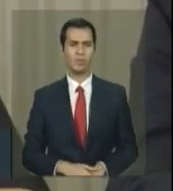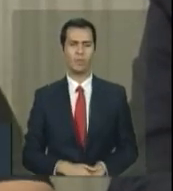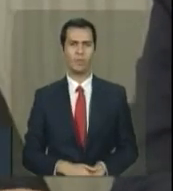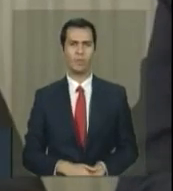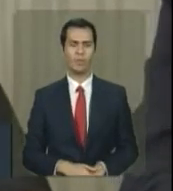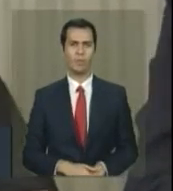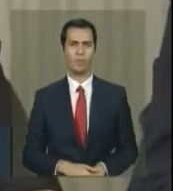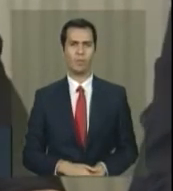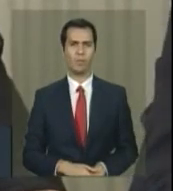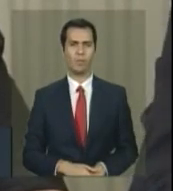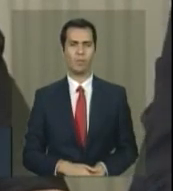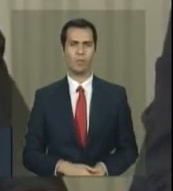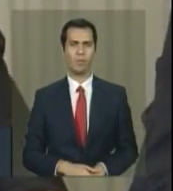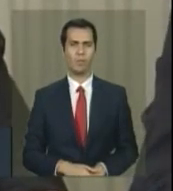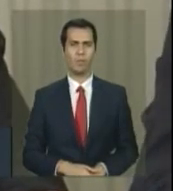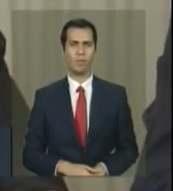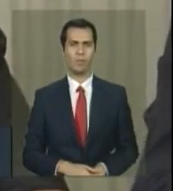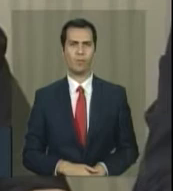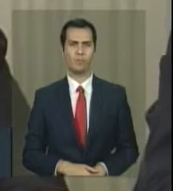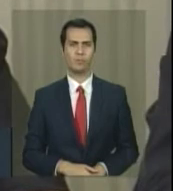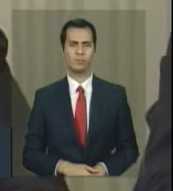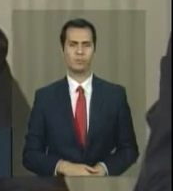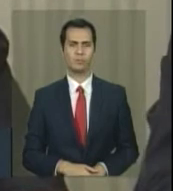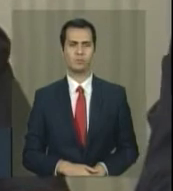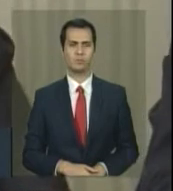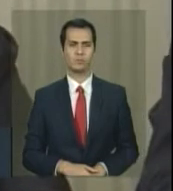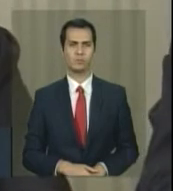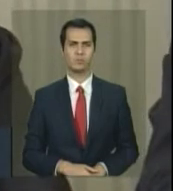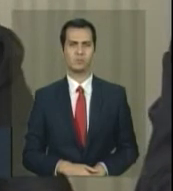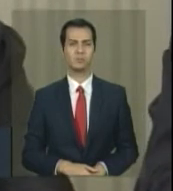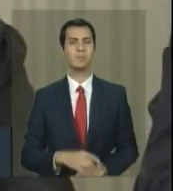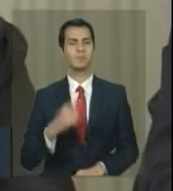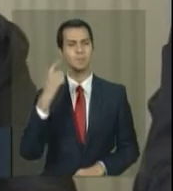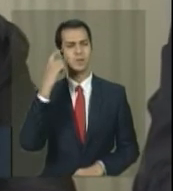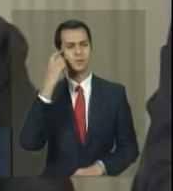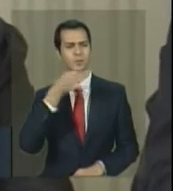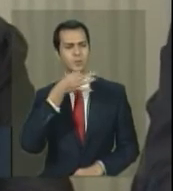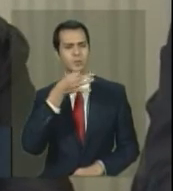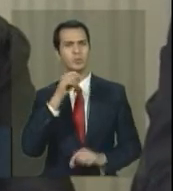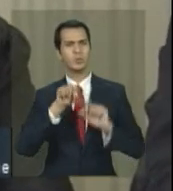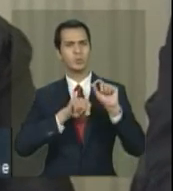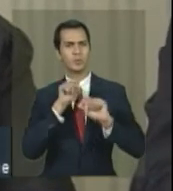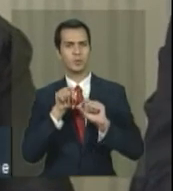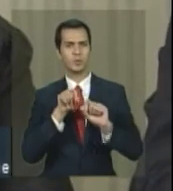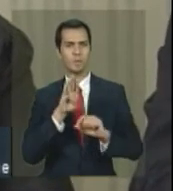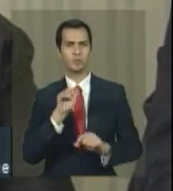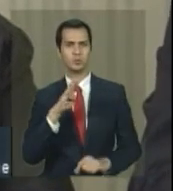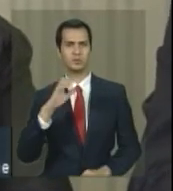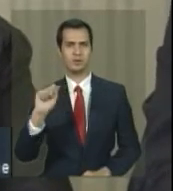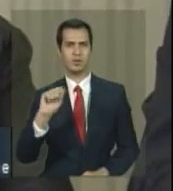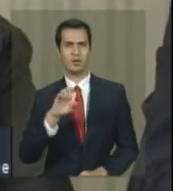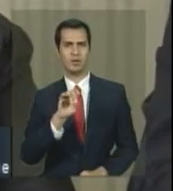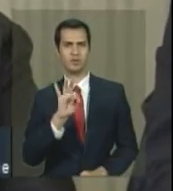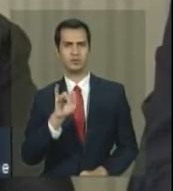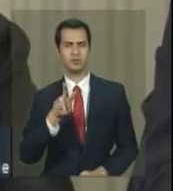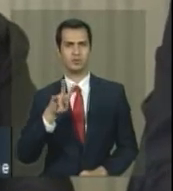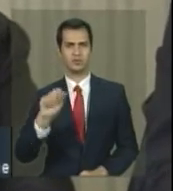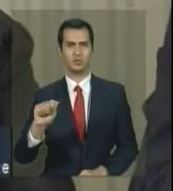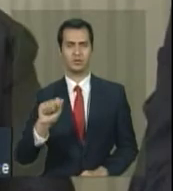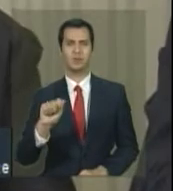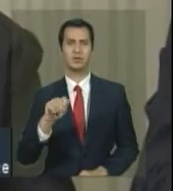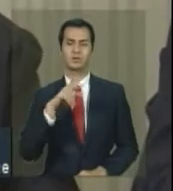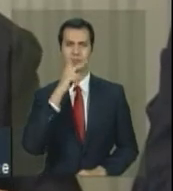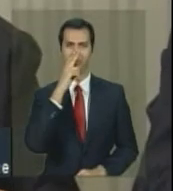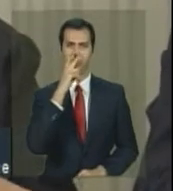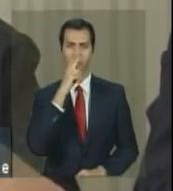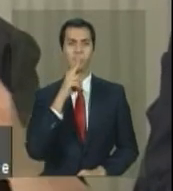Com relação à busca ativa, eu acho que ele é a maior prova de que a gente está tendo uma mobilização mesmo no país. Então,